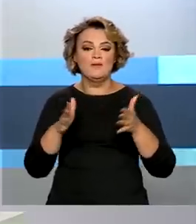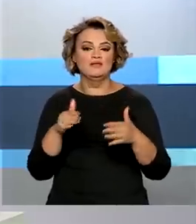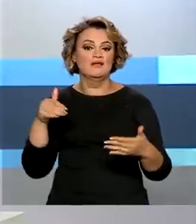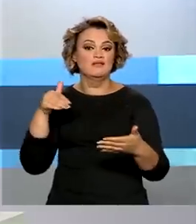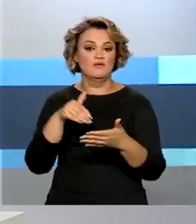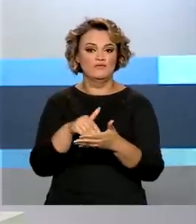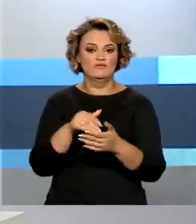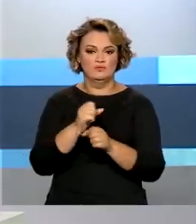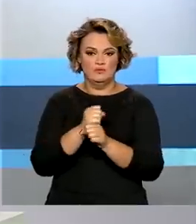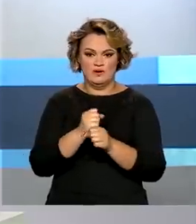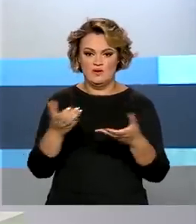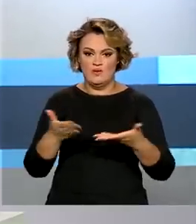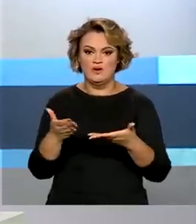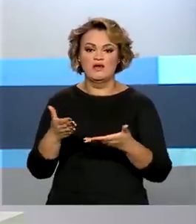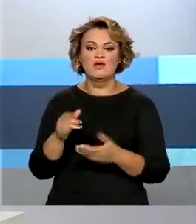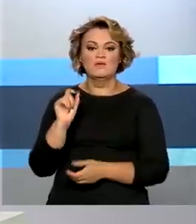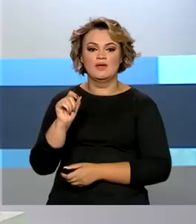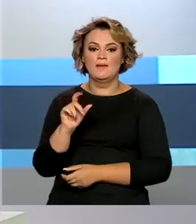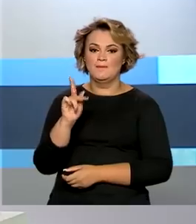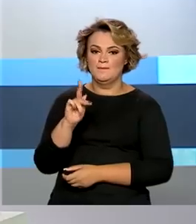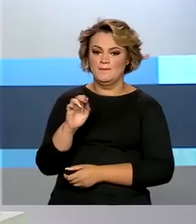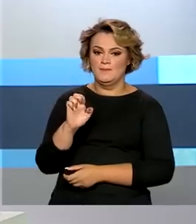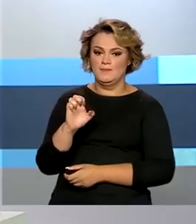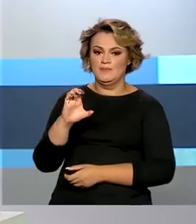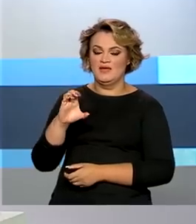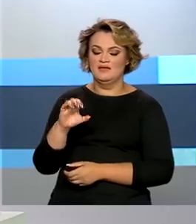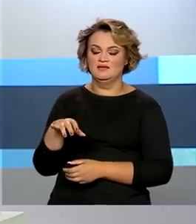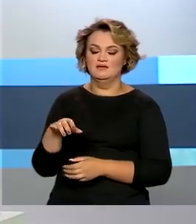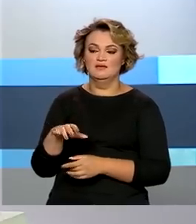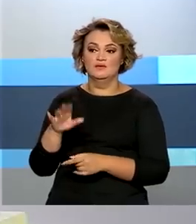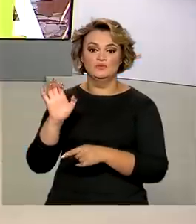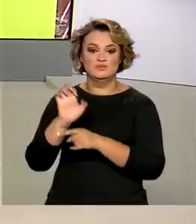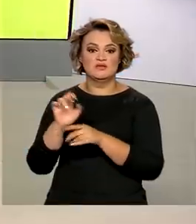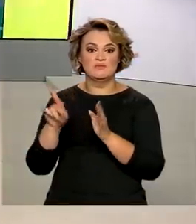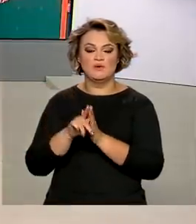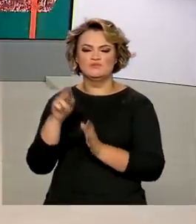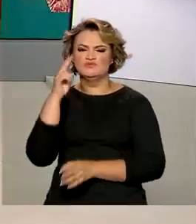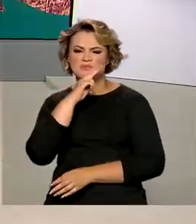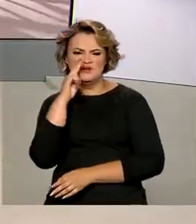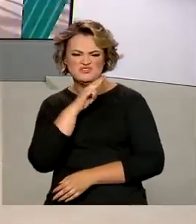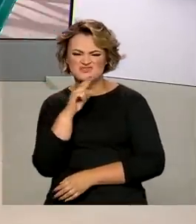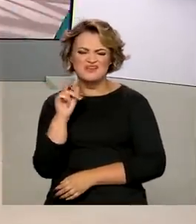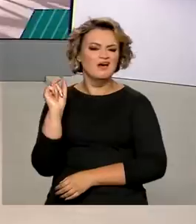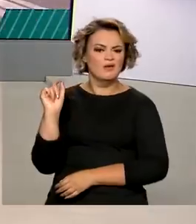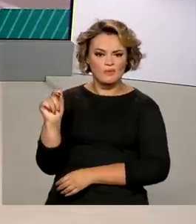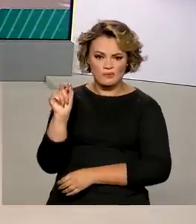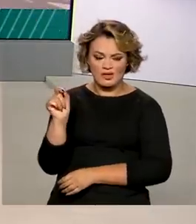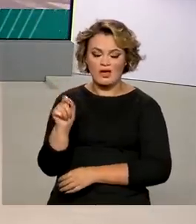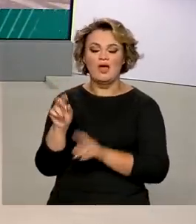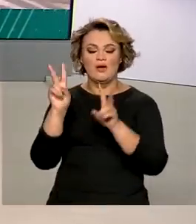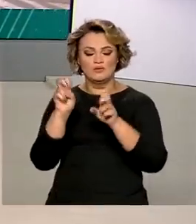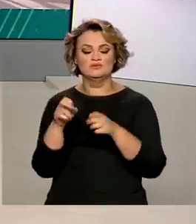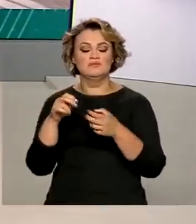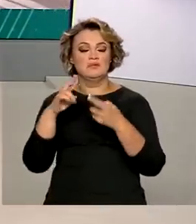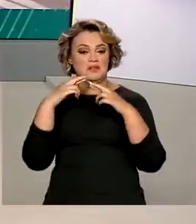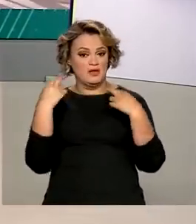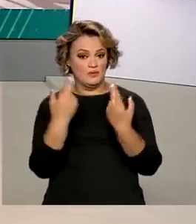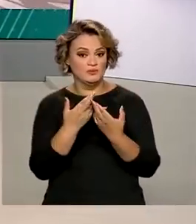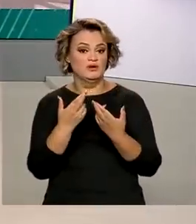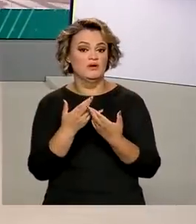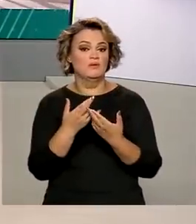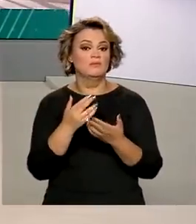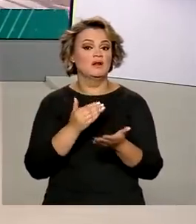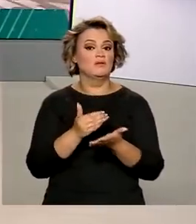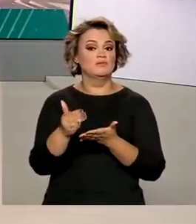benefícios sociais. É a chamada PEC do Estado de Emergência. A medida está na pauta da sessão do plenário,